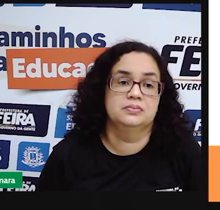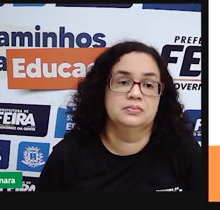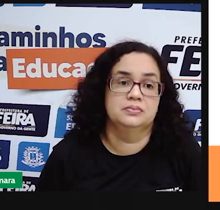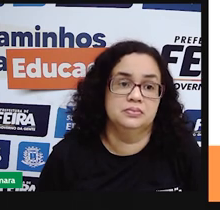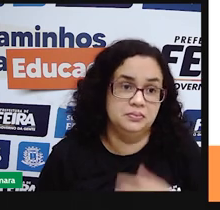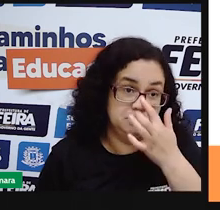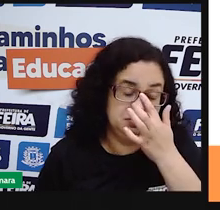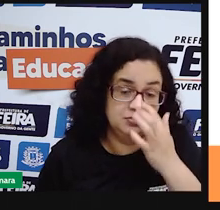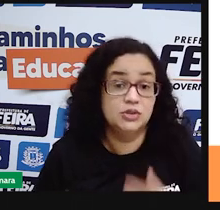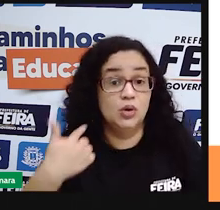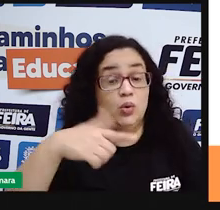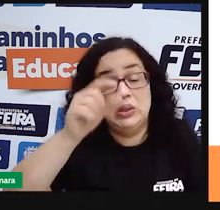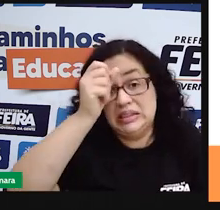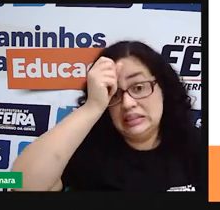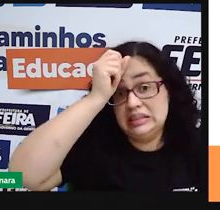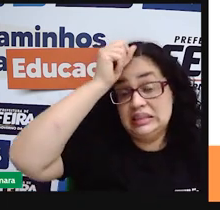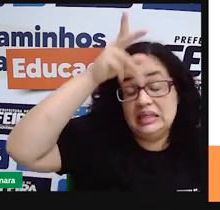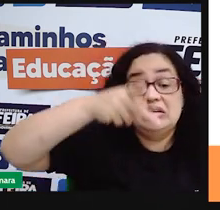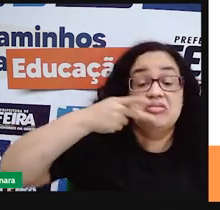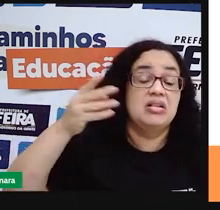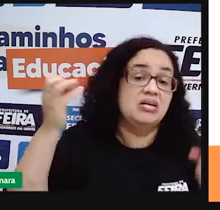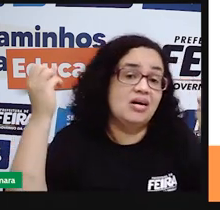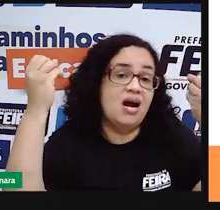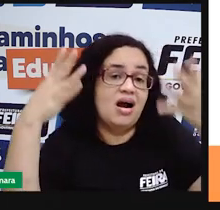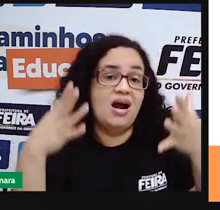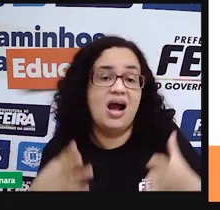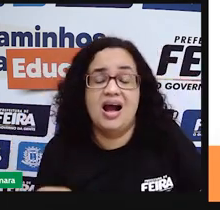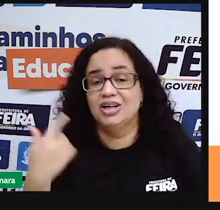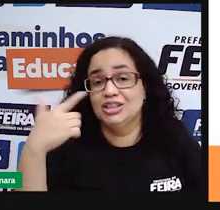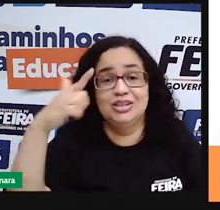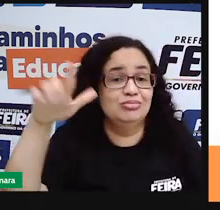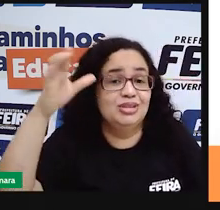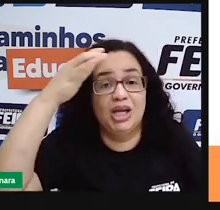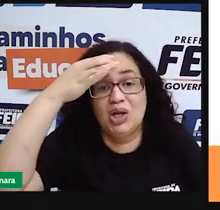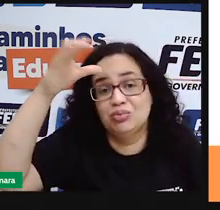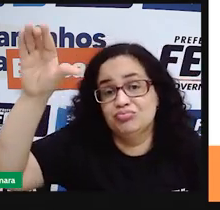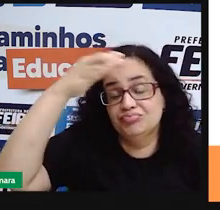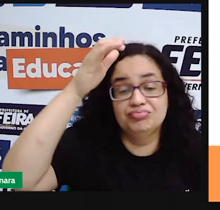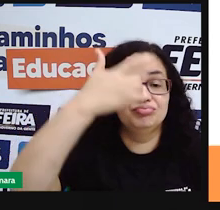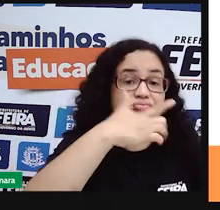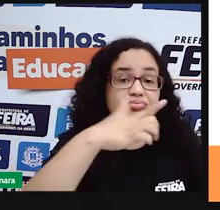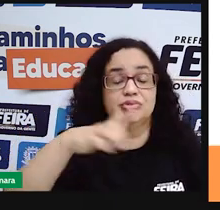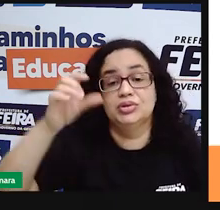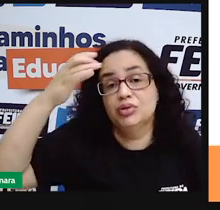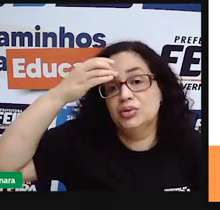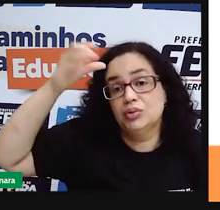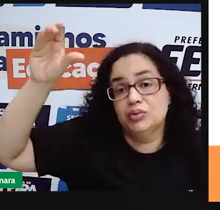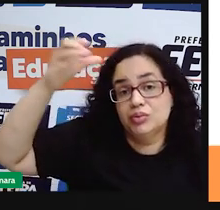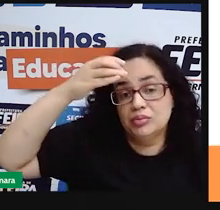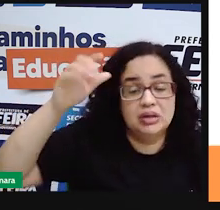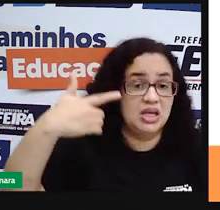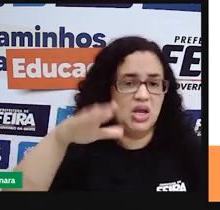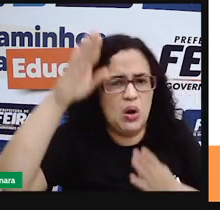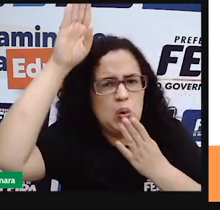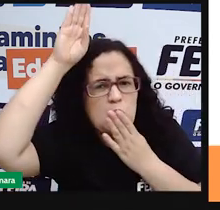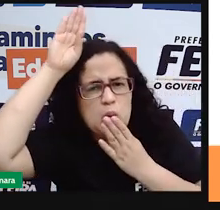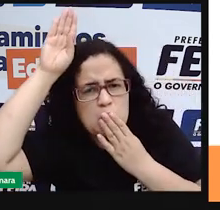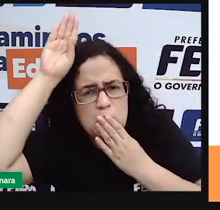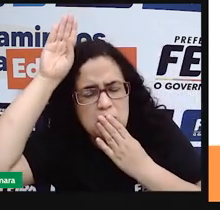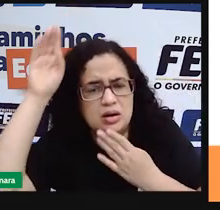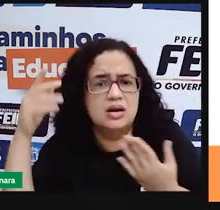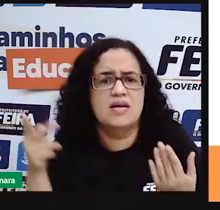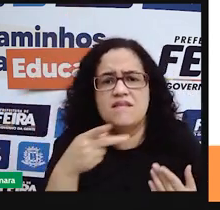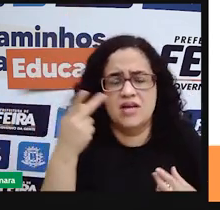Outra ideia aí é que eles são aculturados, que não são mais índios. O fato de existirem